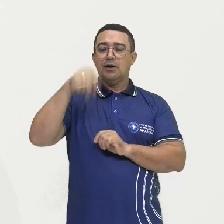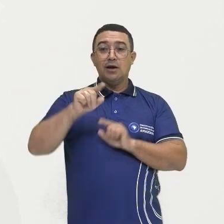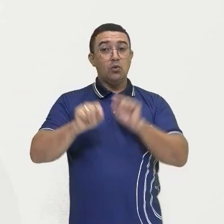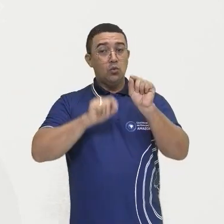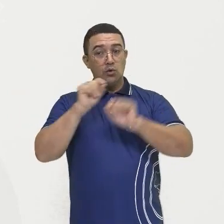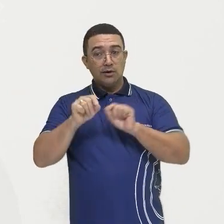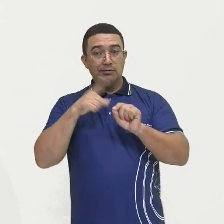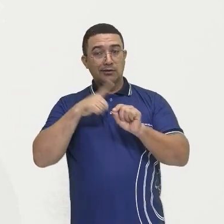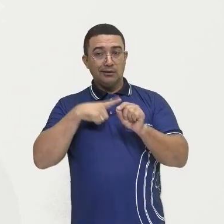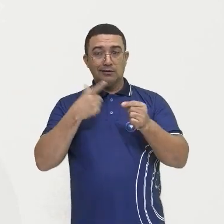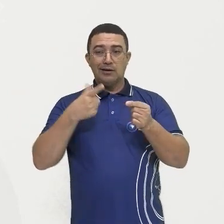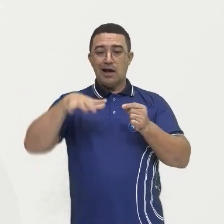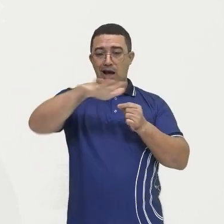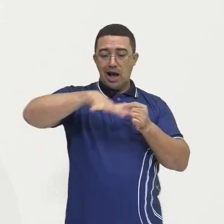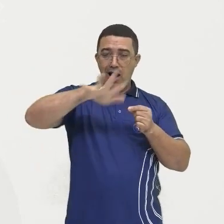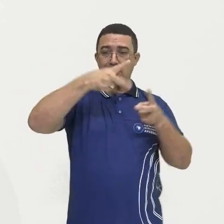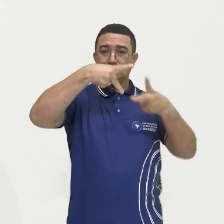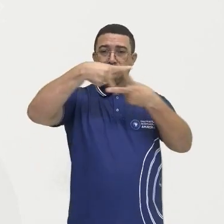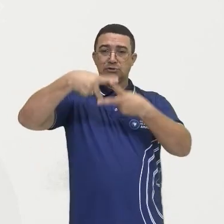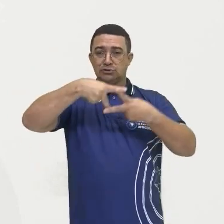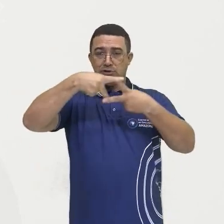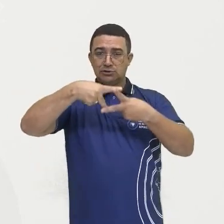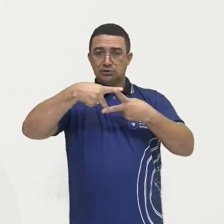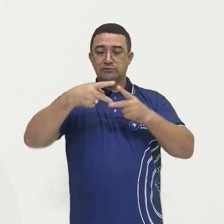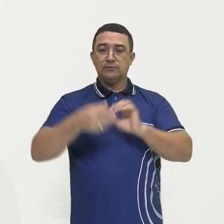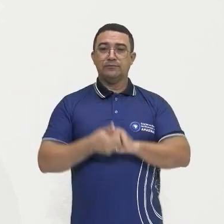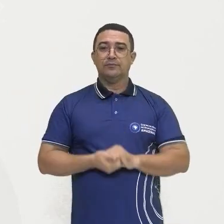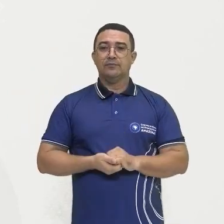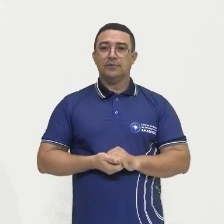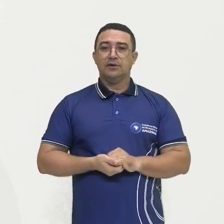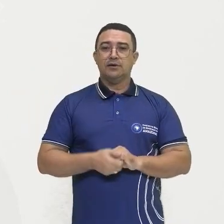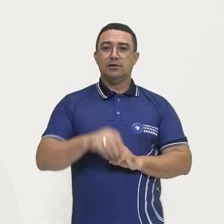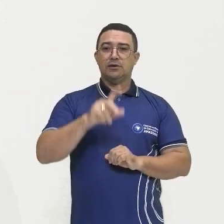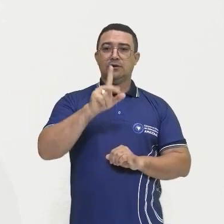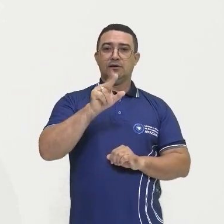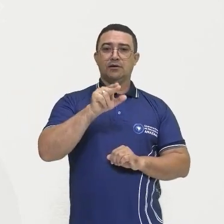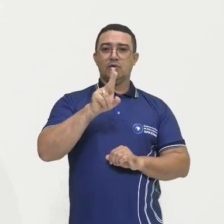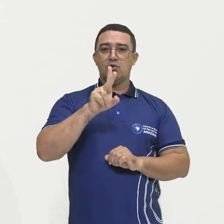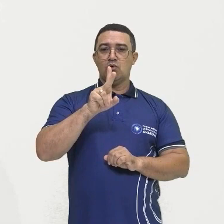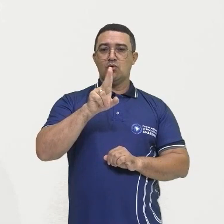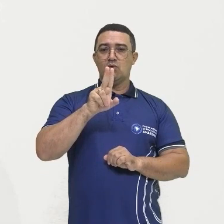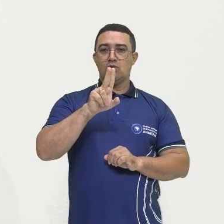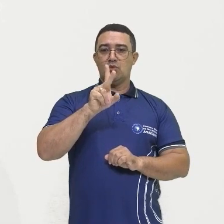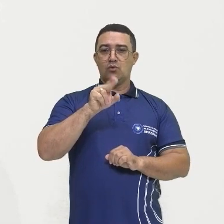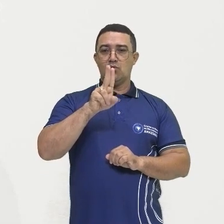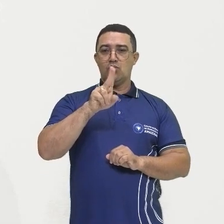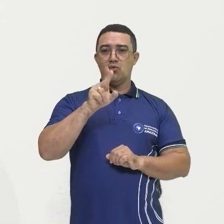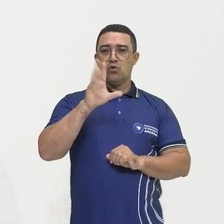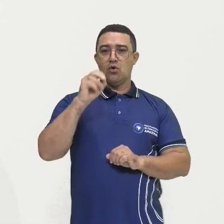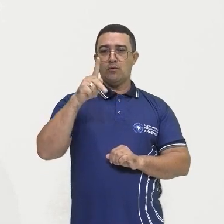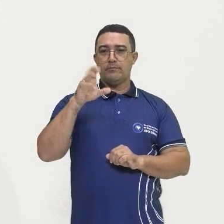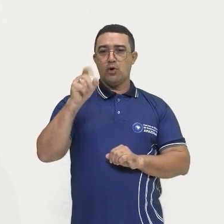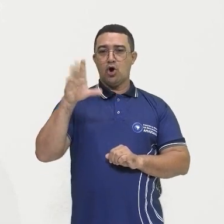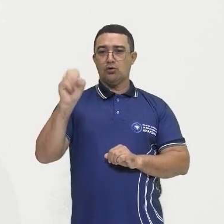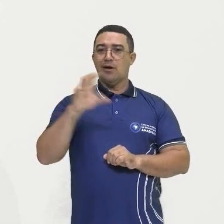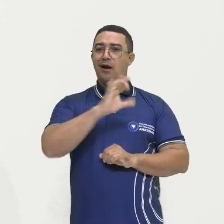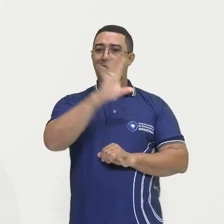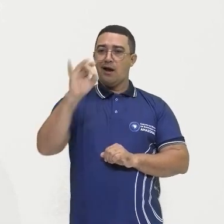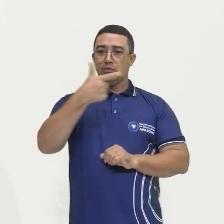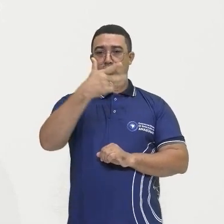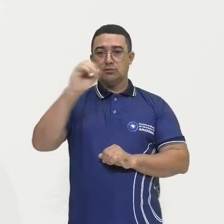função administrativa, e os ruropolos, a cada 200 quilômetros, e com cerca de 20 mil